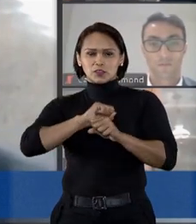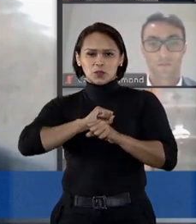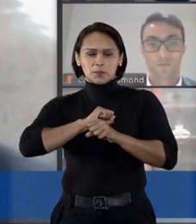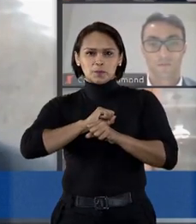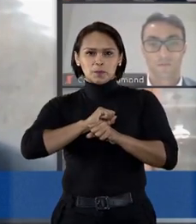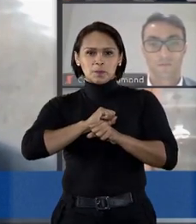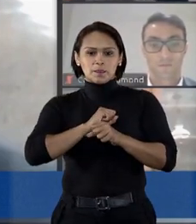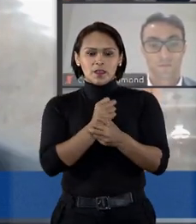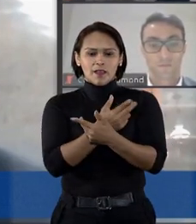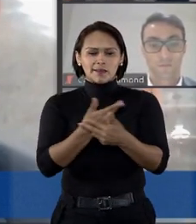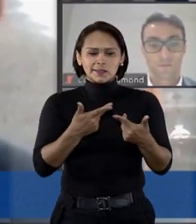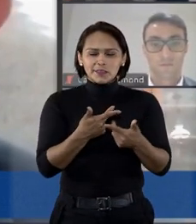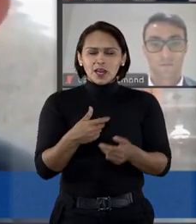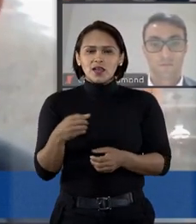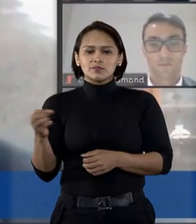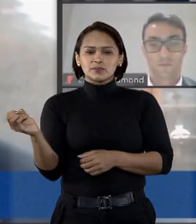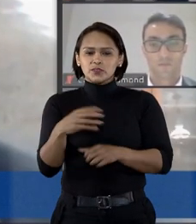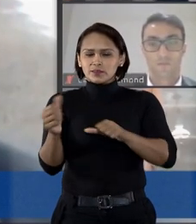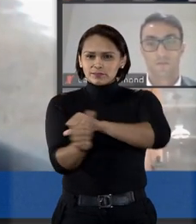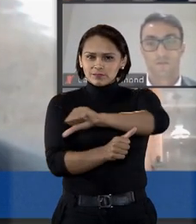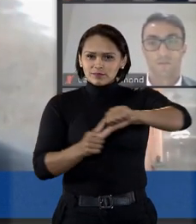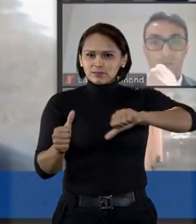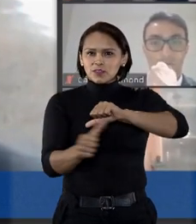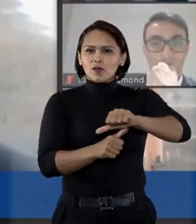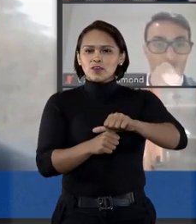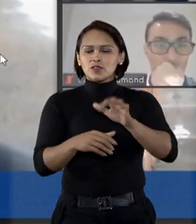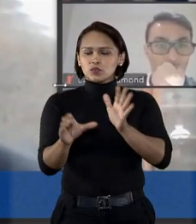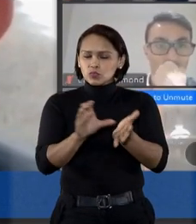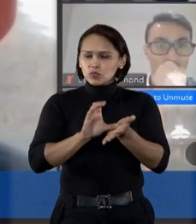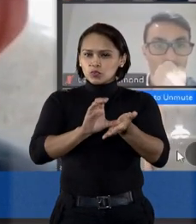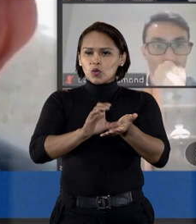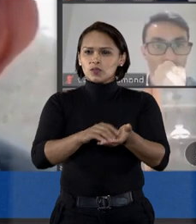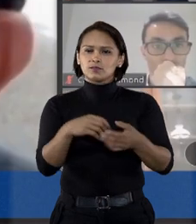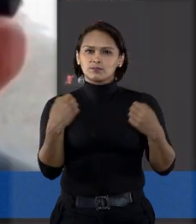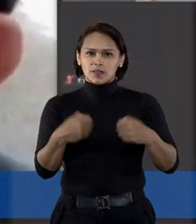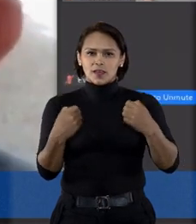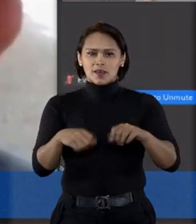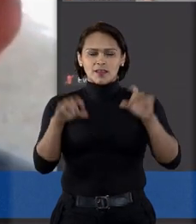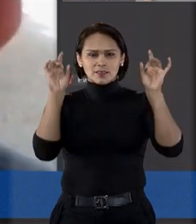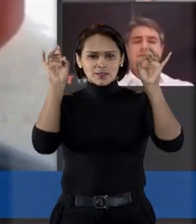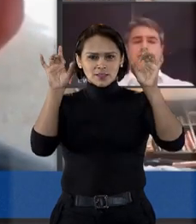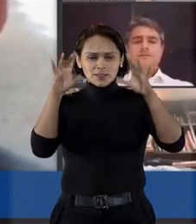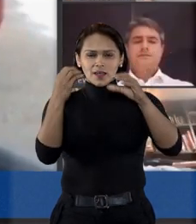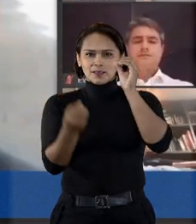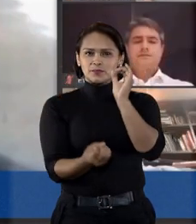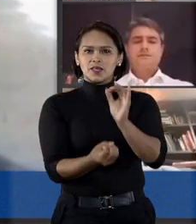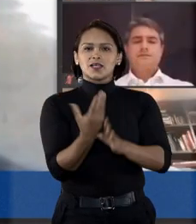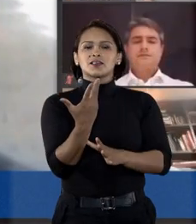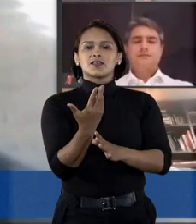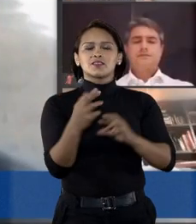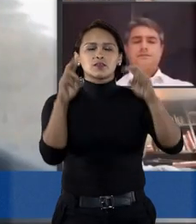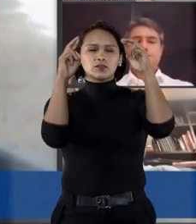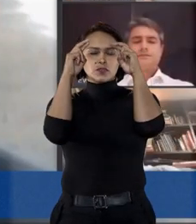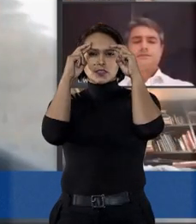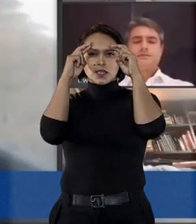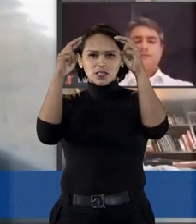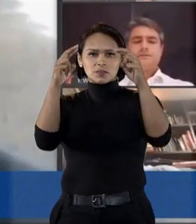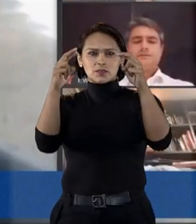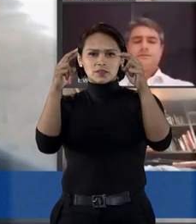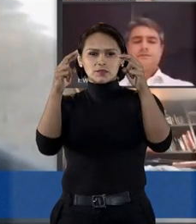Dentre as grandes inovações do Código, merece destaque a criação de